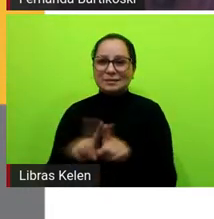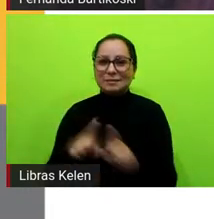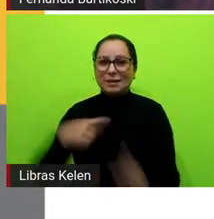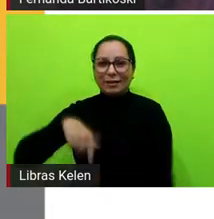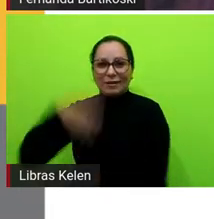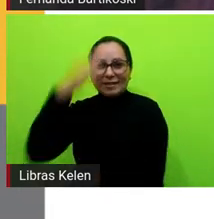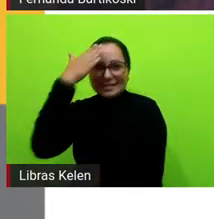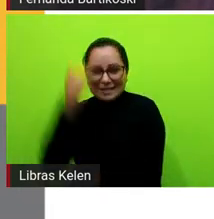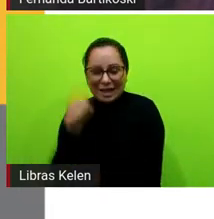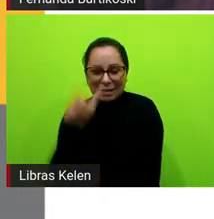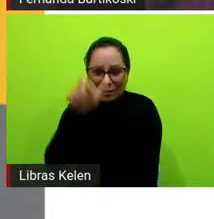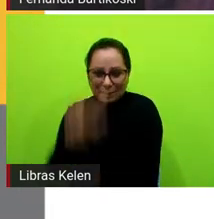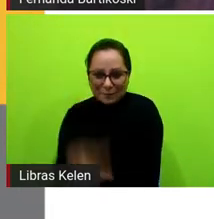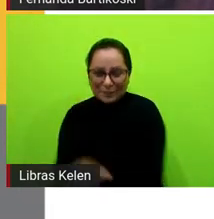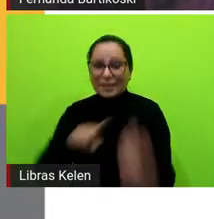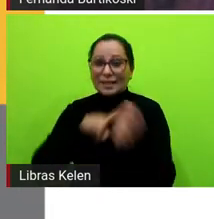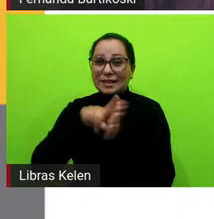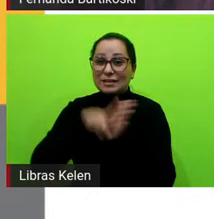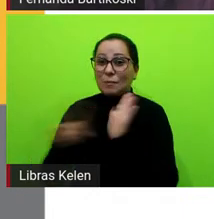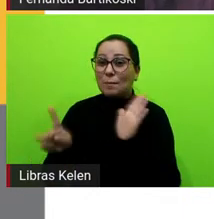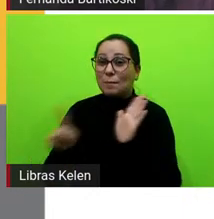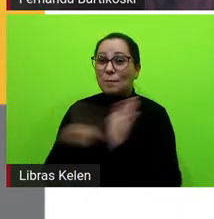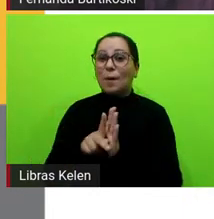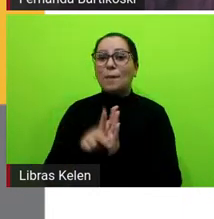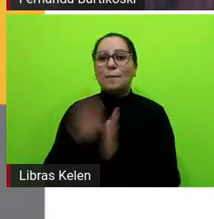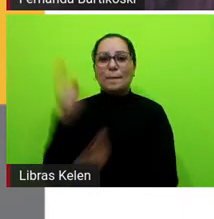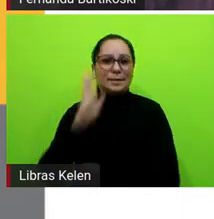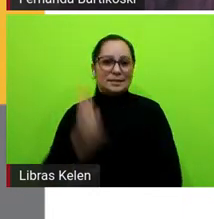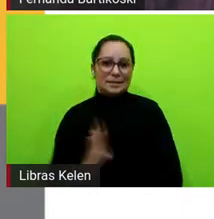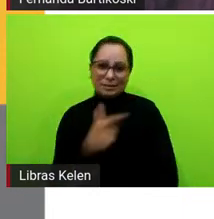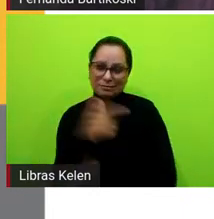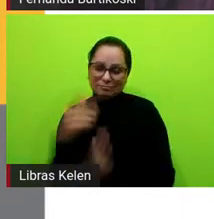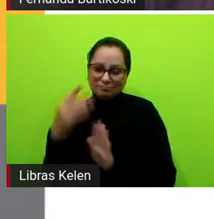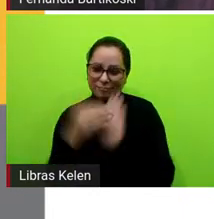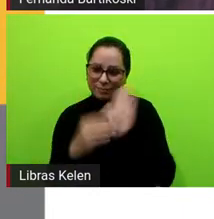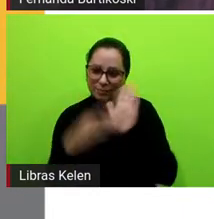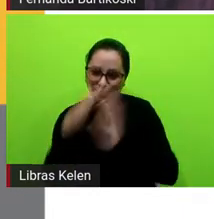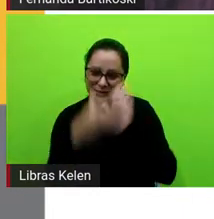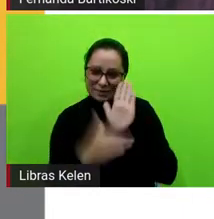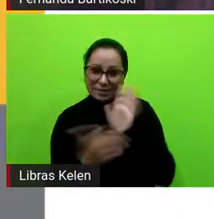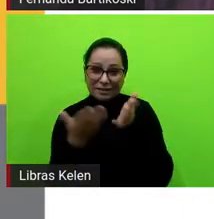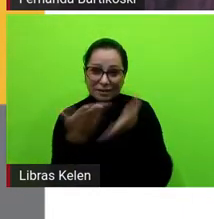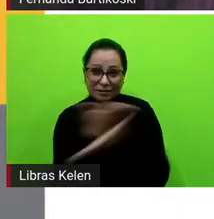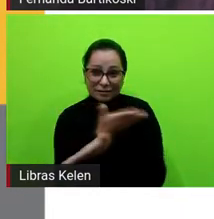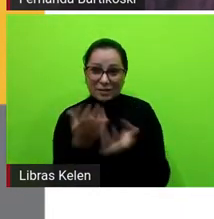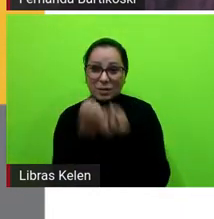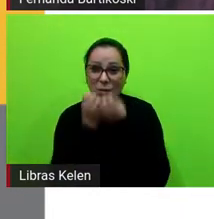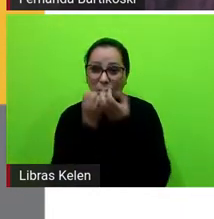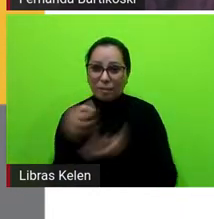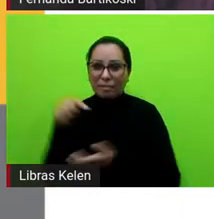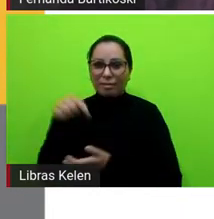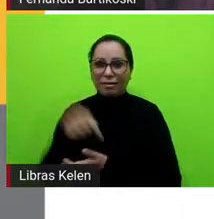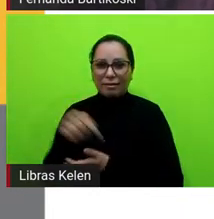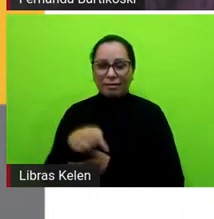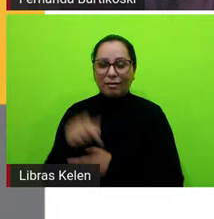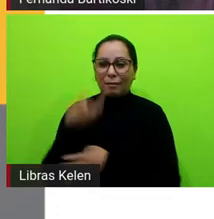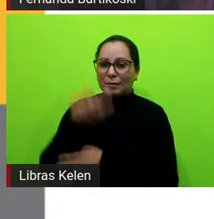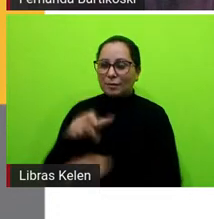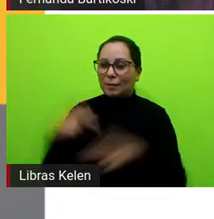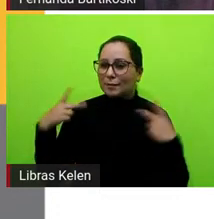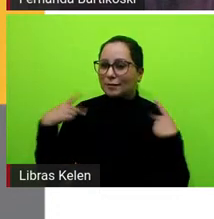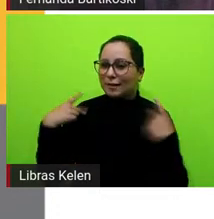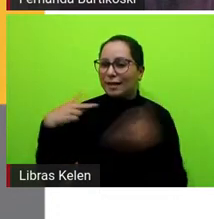detetives brasileiros que não entraram nessa lista e a gente quer que vocês comentem aqui personagens da literatura